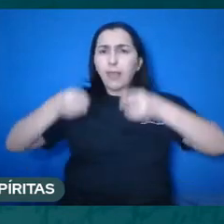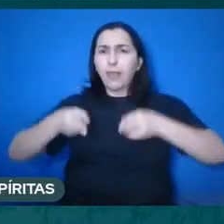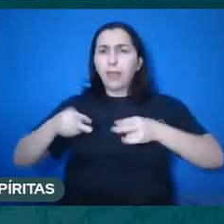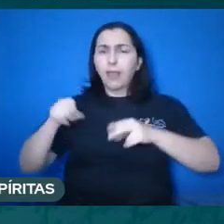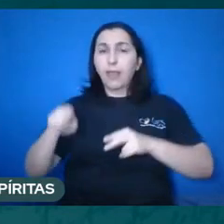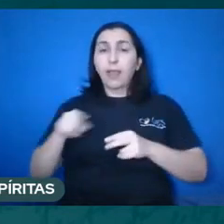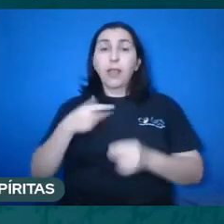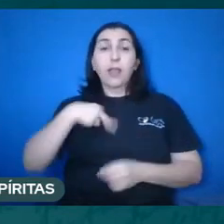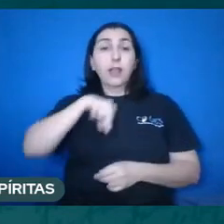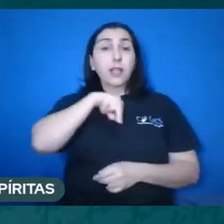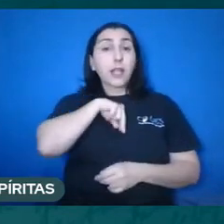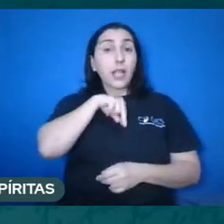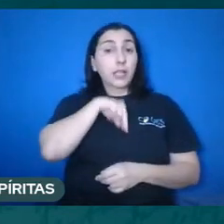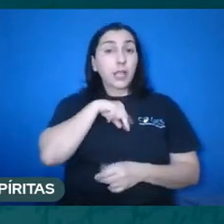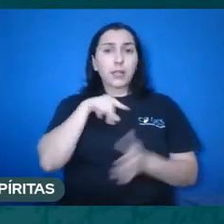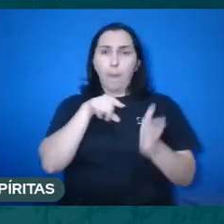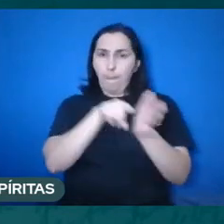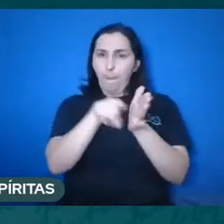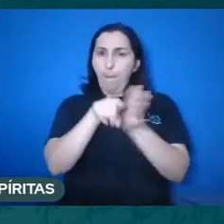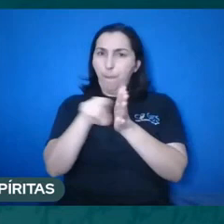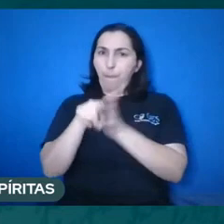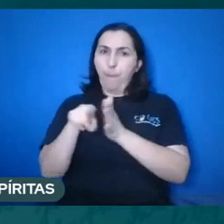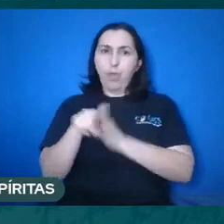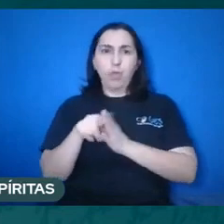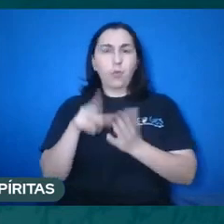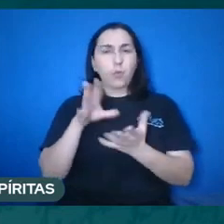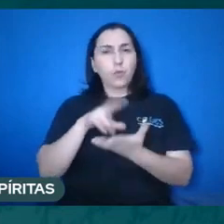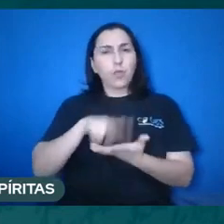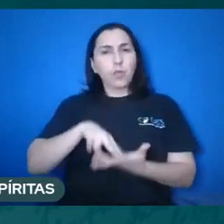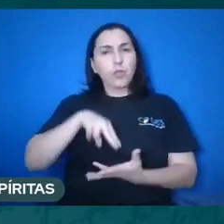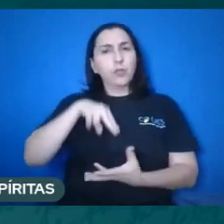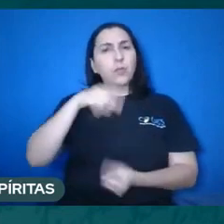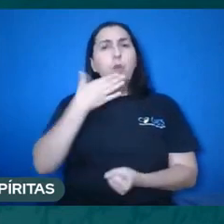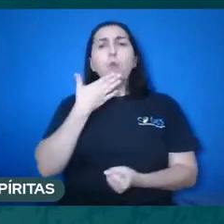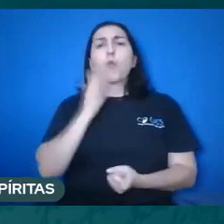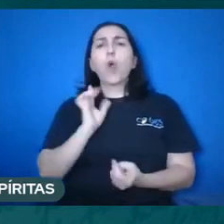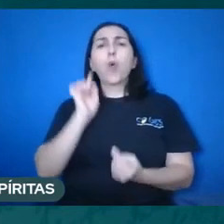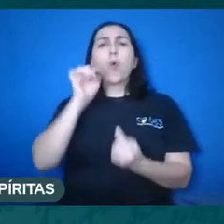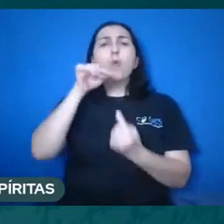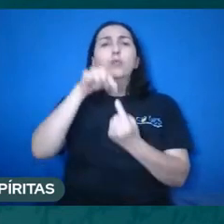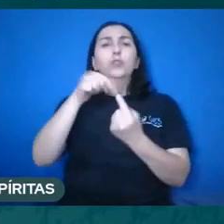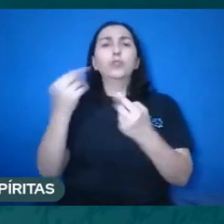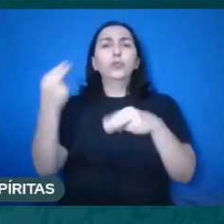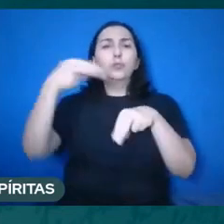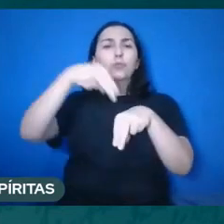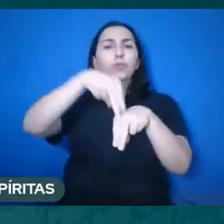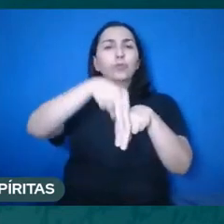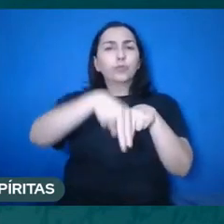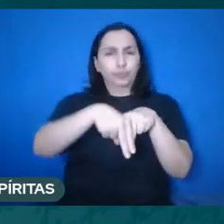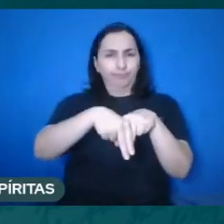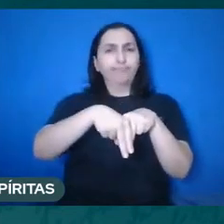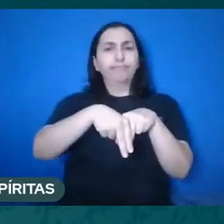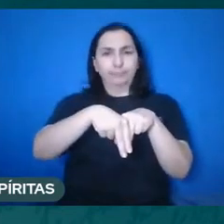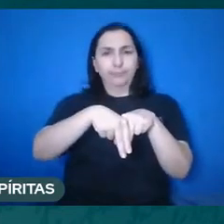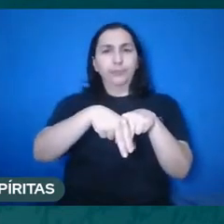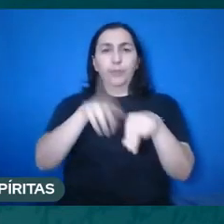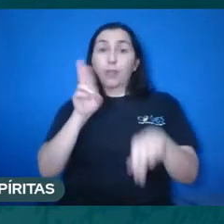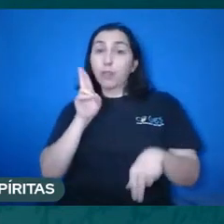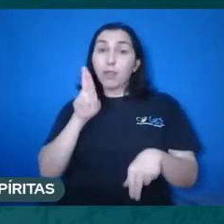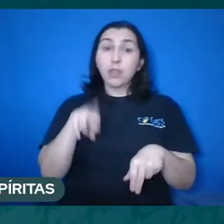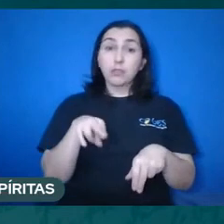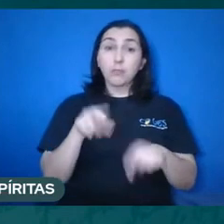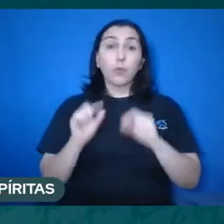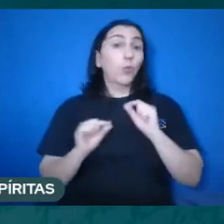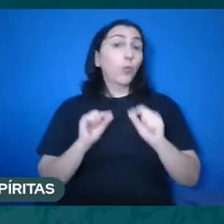nos fala, quando pergunta, melhor dizendo, aos Espíritos, qual a finalidade da encarnação dos Espíritos, e eles respondem que